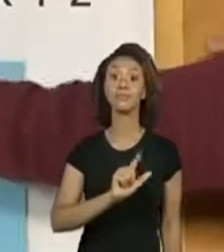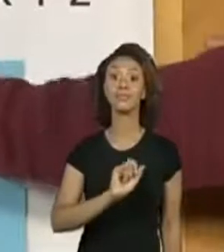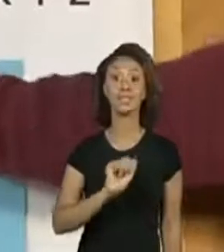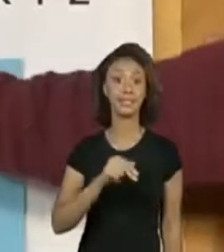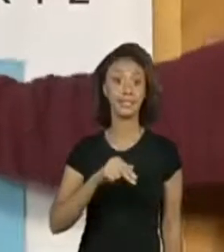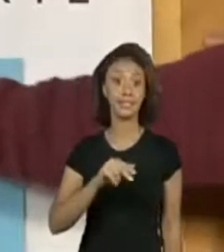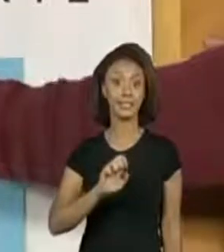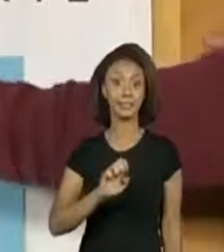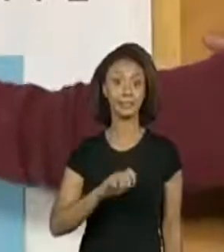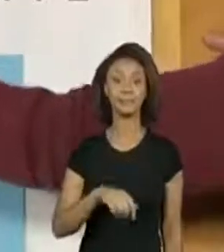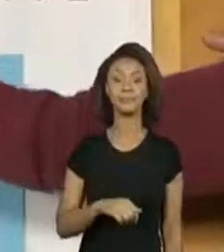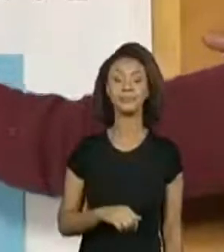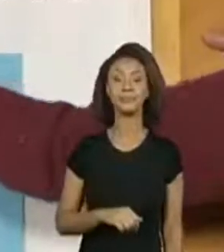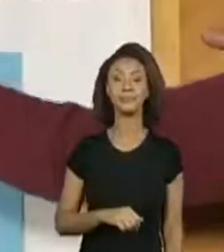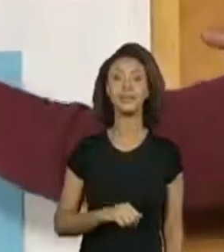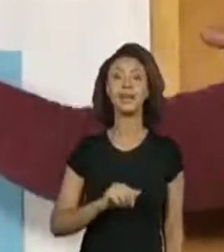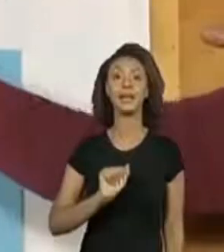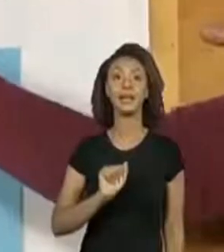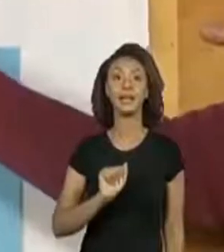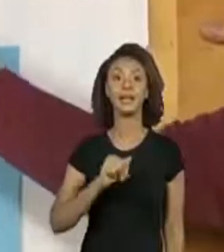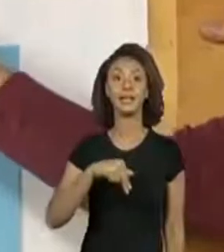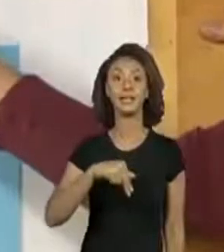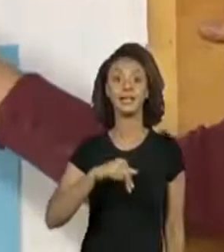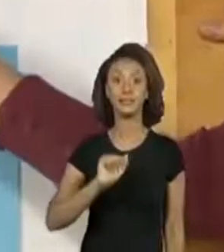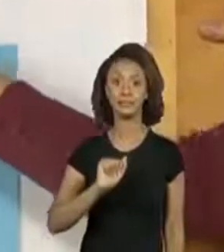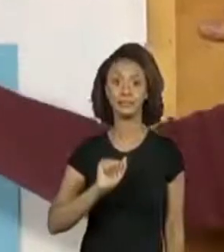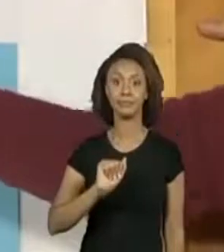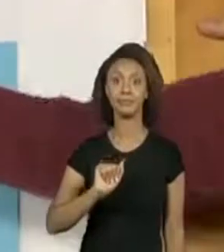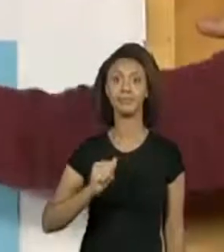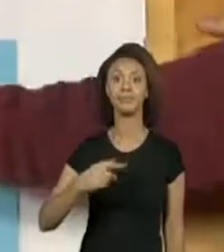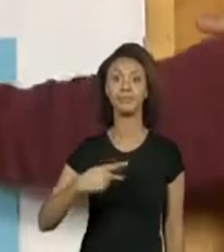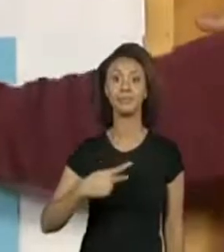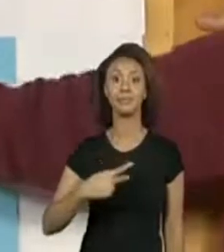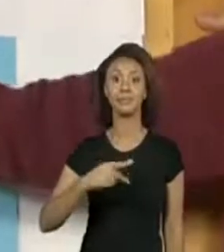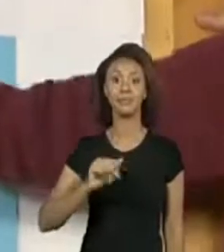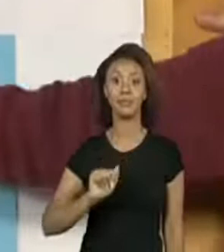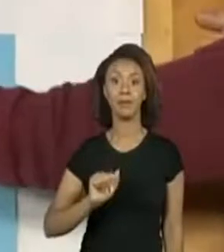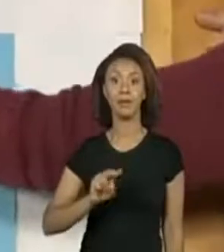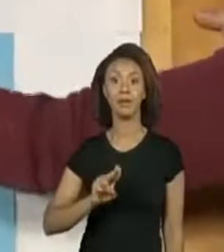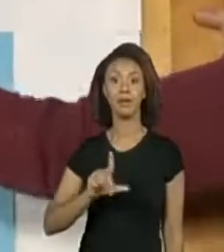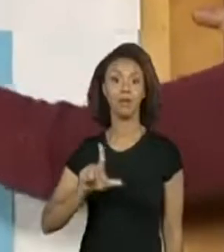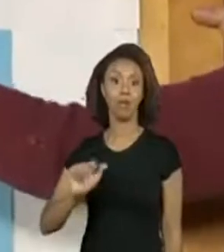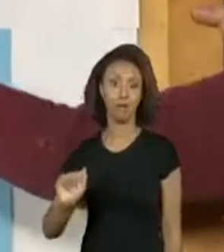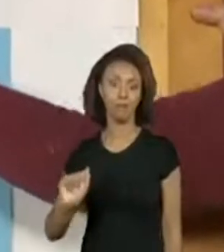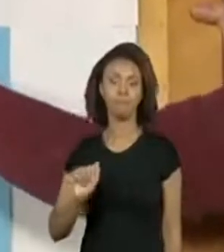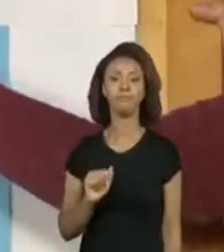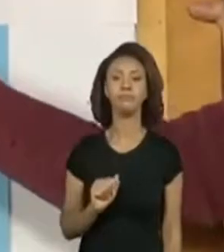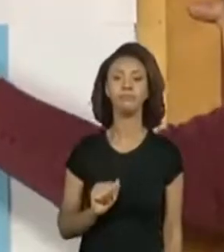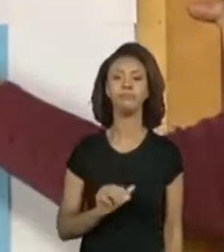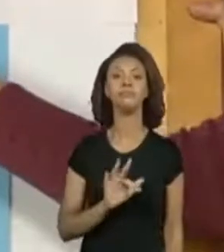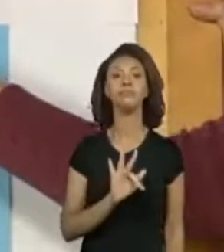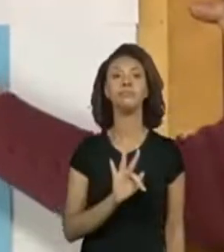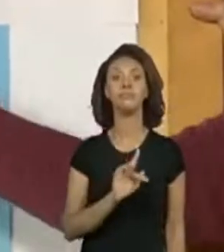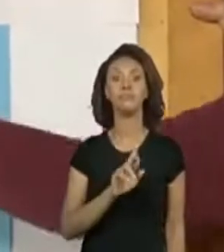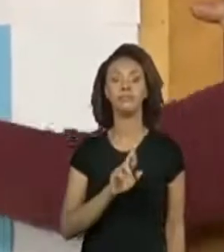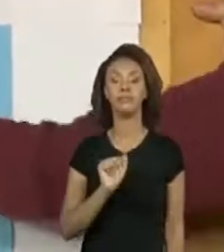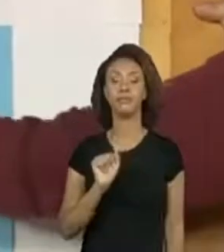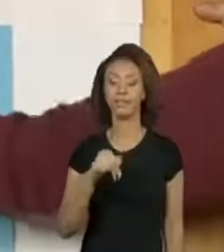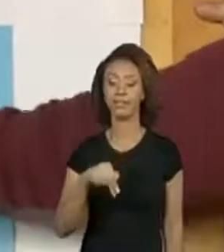Ana Paula, Franciele,